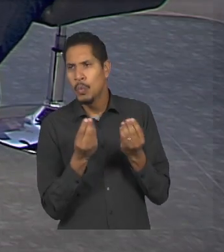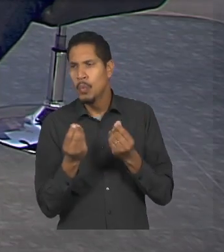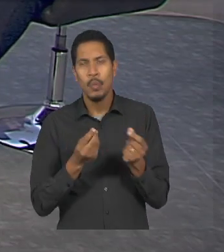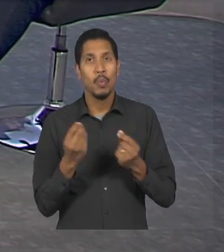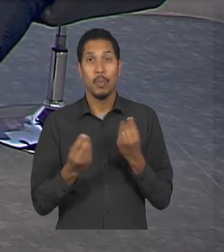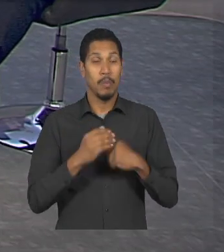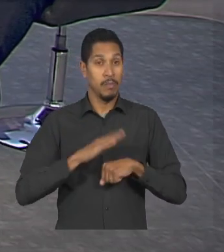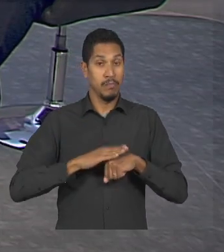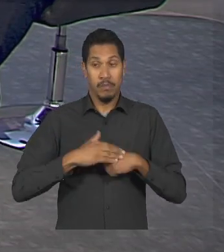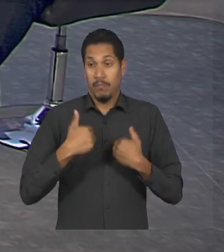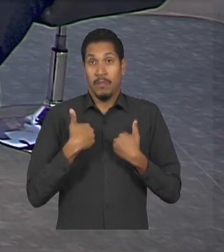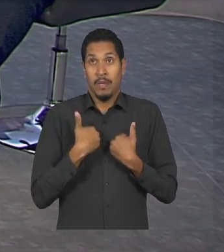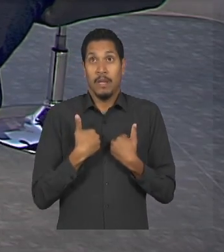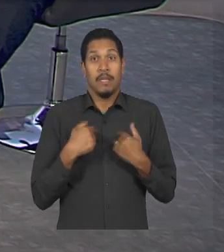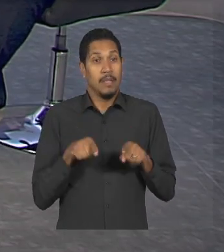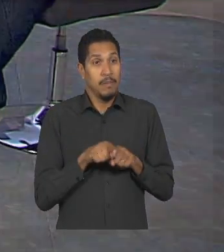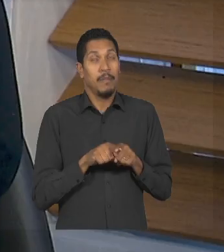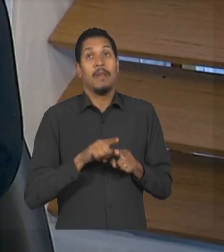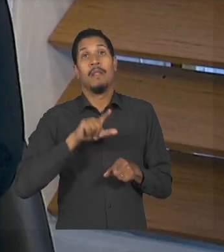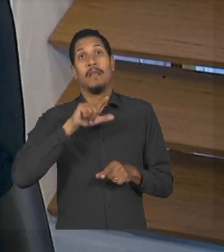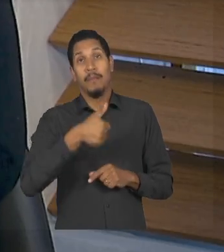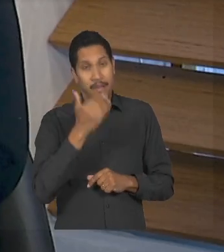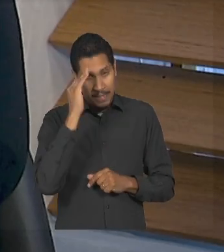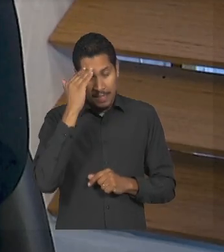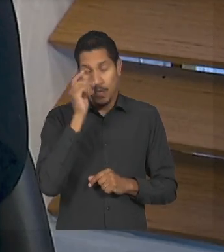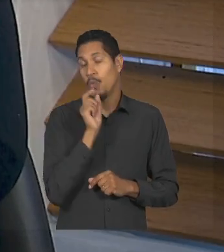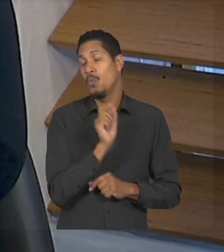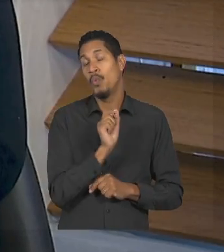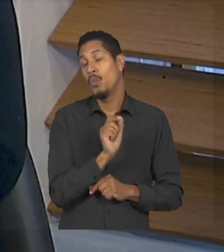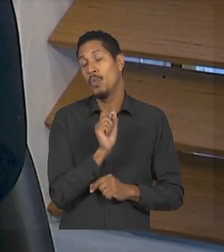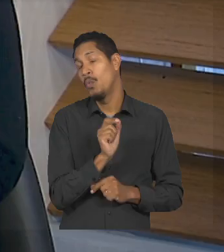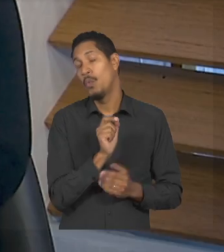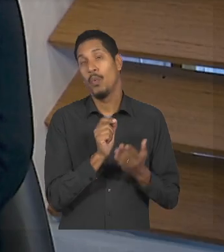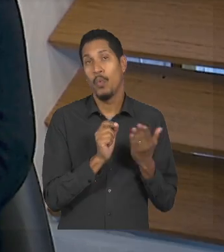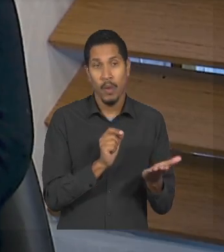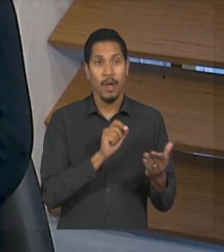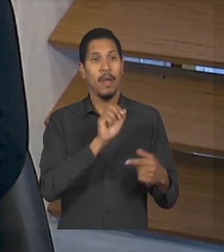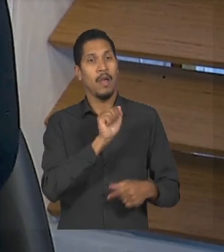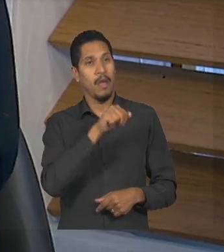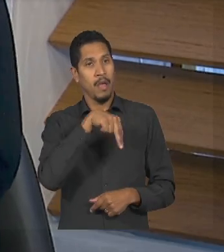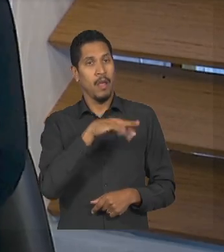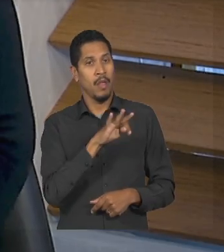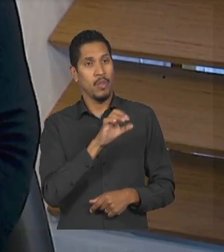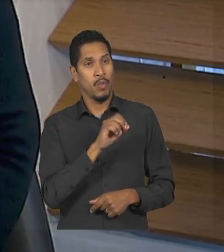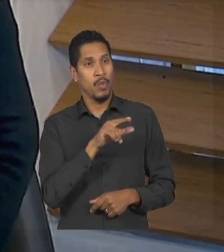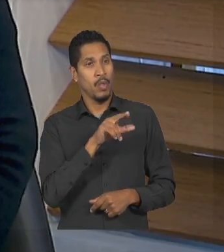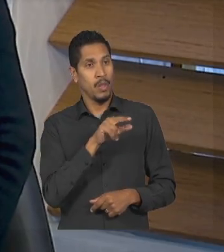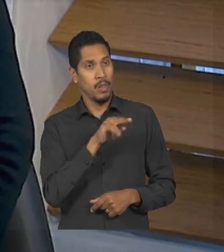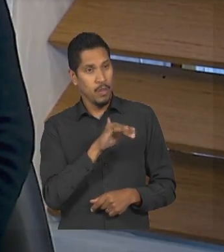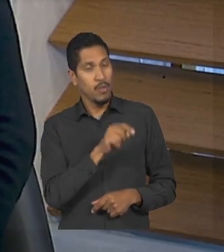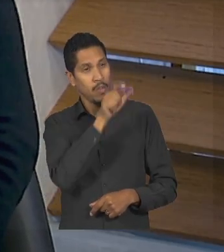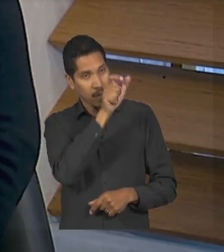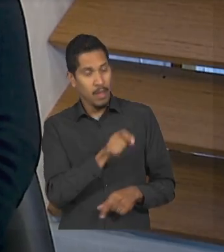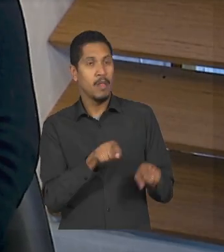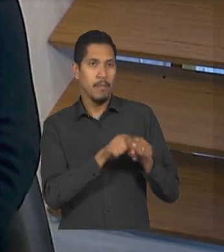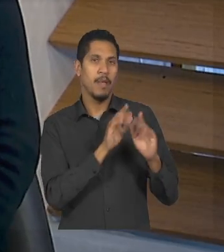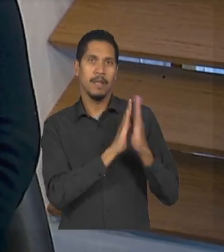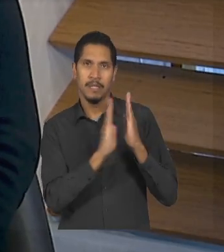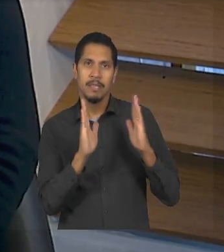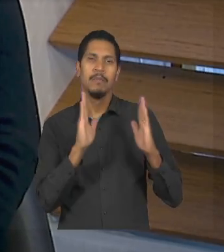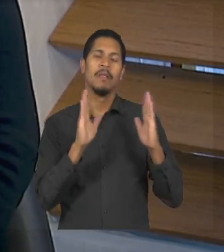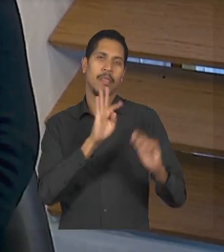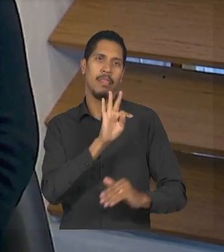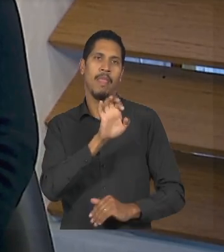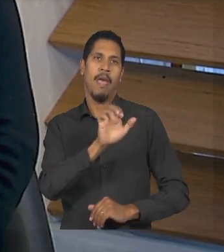e depois eu entendi que o Antônio estava dentro do espectro a gente teve esse